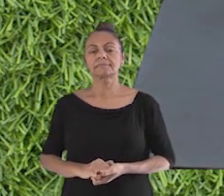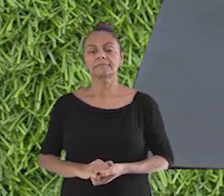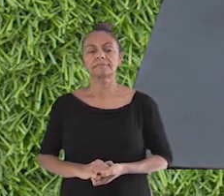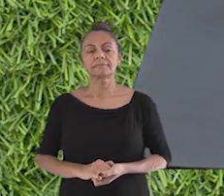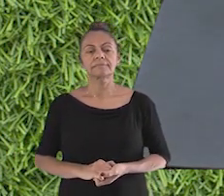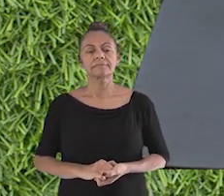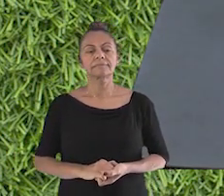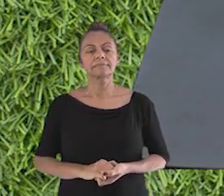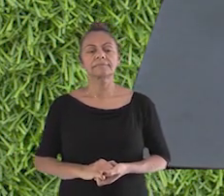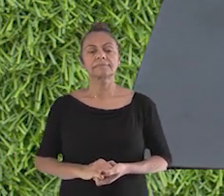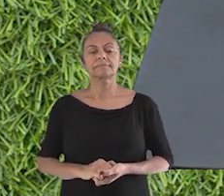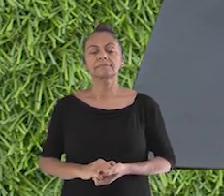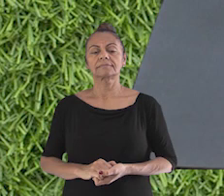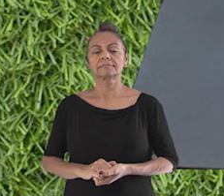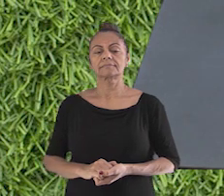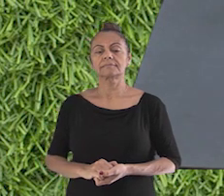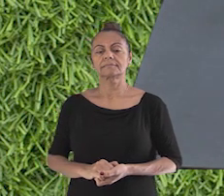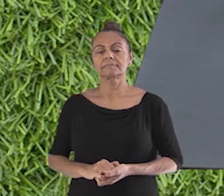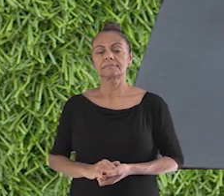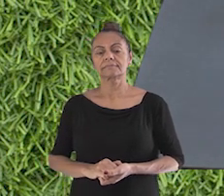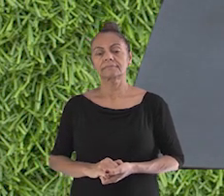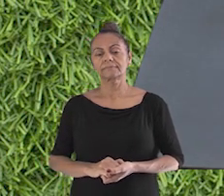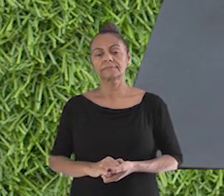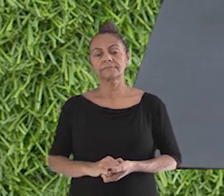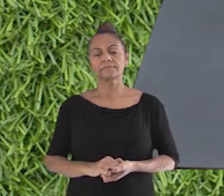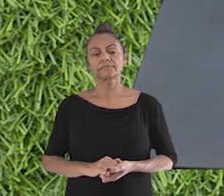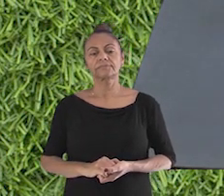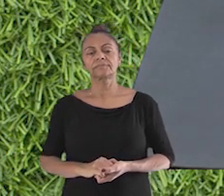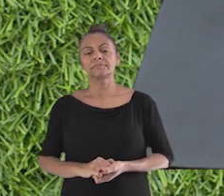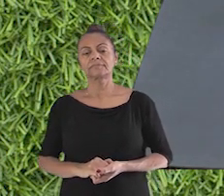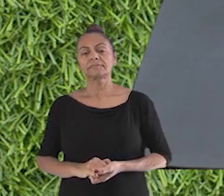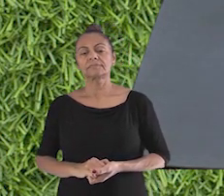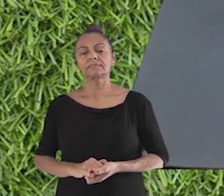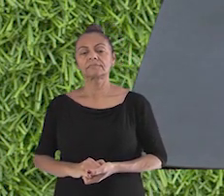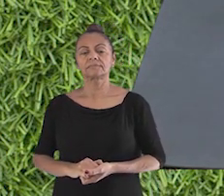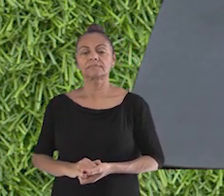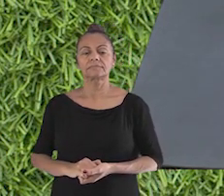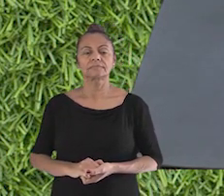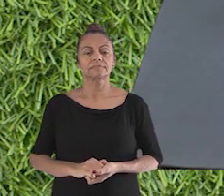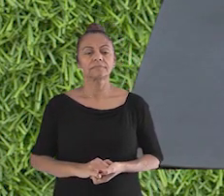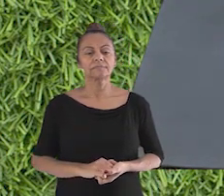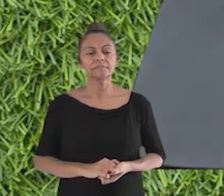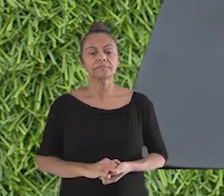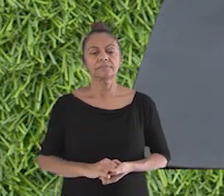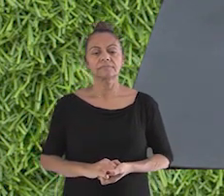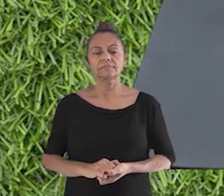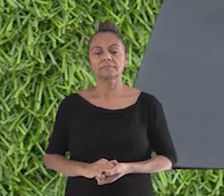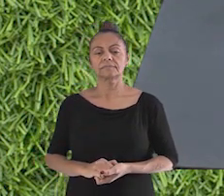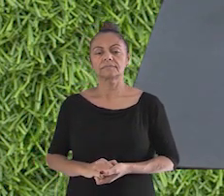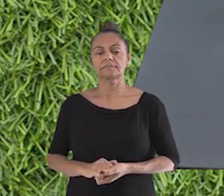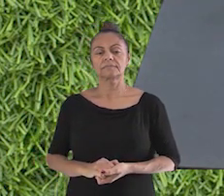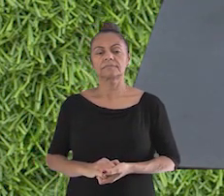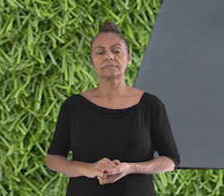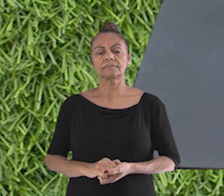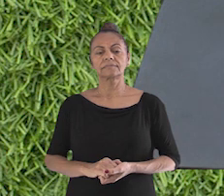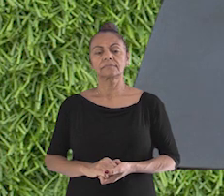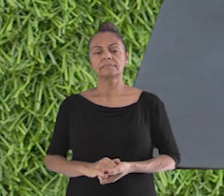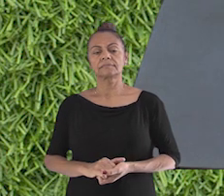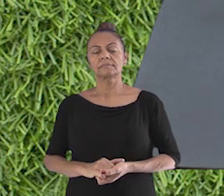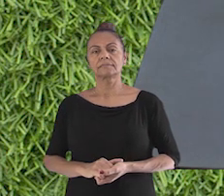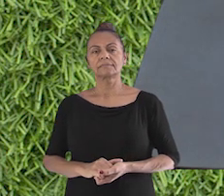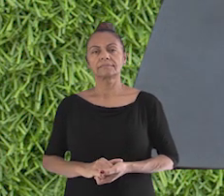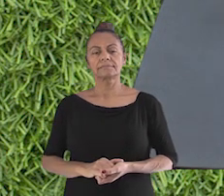Pronto. Agora, nós vamos fazer o mesmo. Vamos retirar o meio. Vamos cobrar. Enfiar a tesourinha nesse corte que